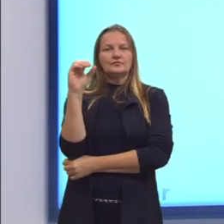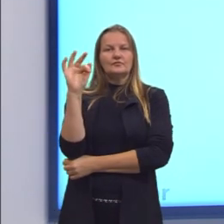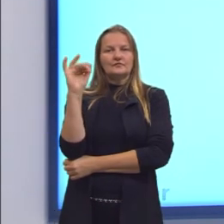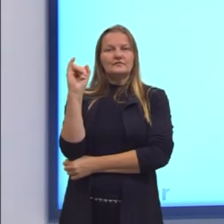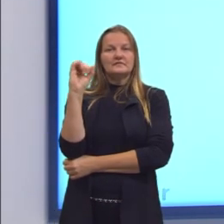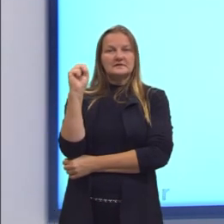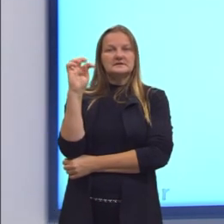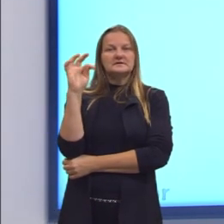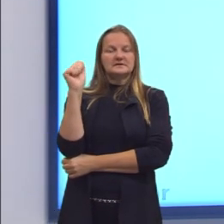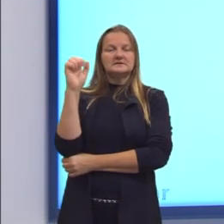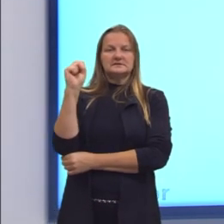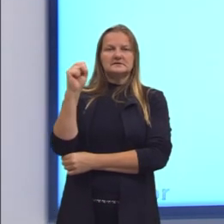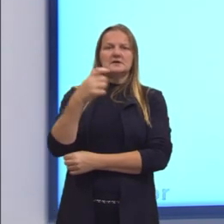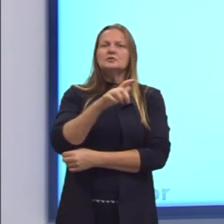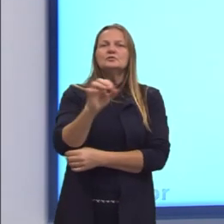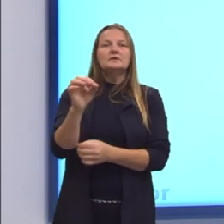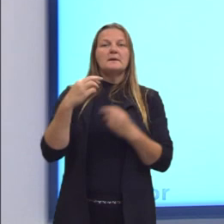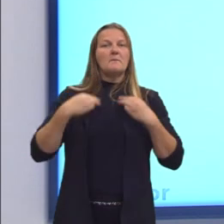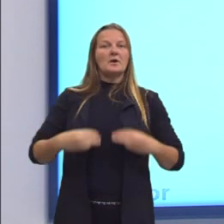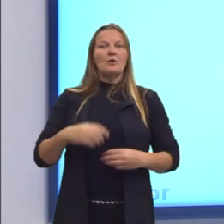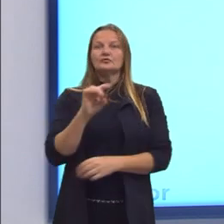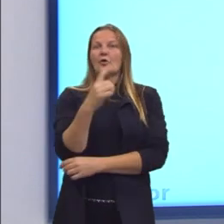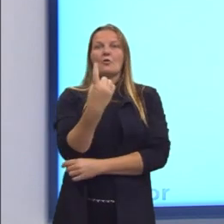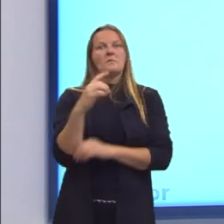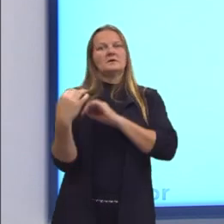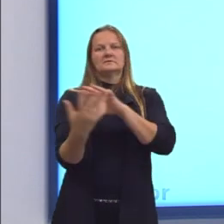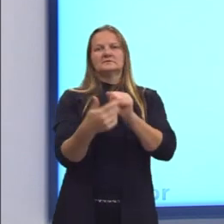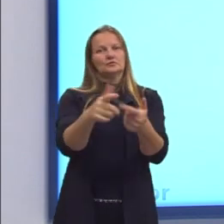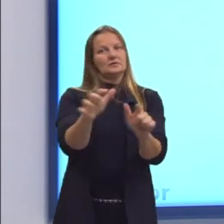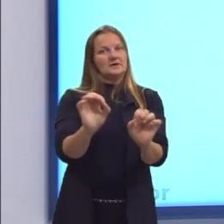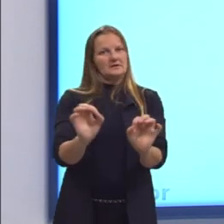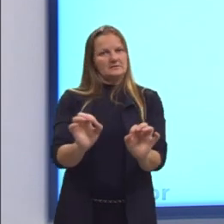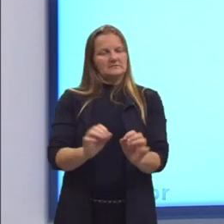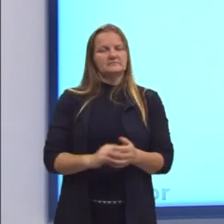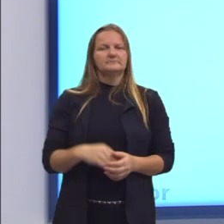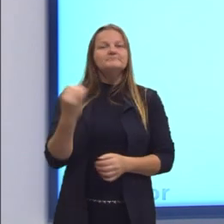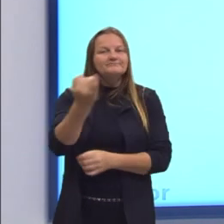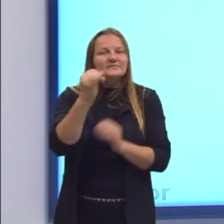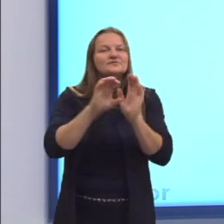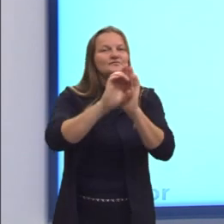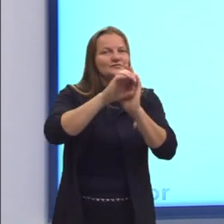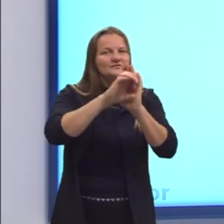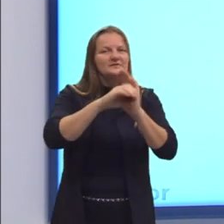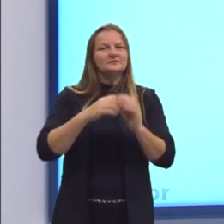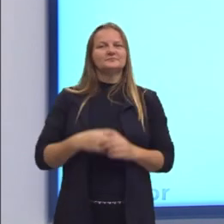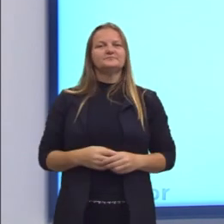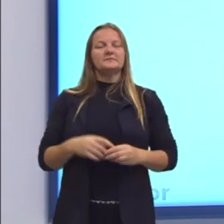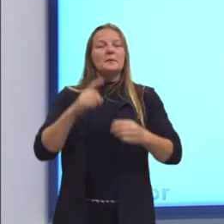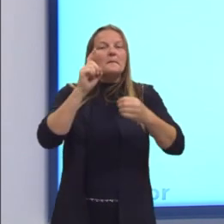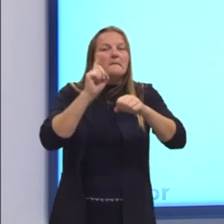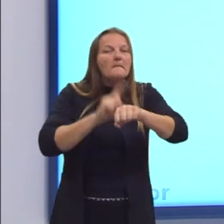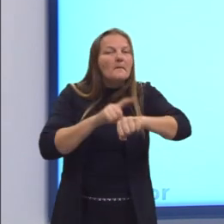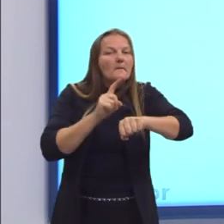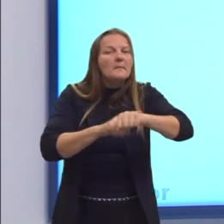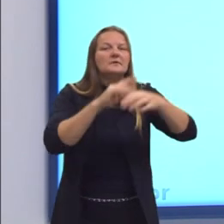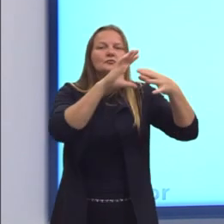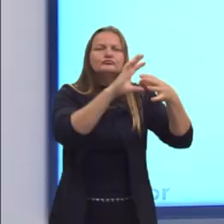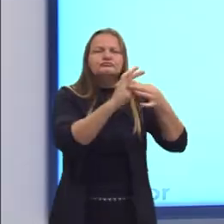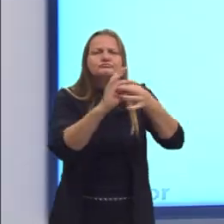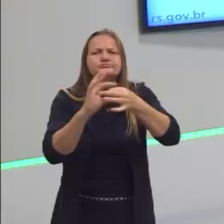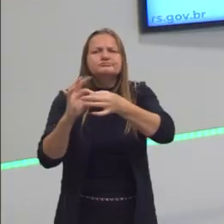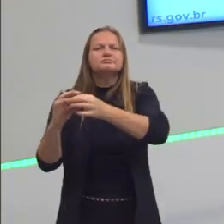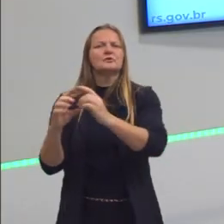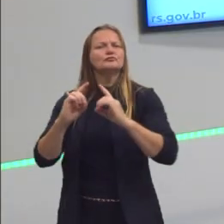sofistas não têm uma moral universal, mas a moral muito ligada de acordo com o momento, a situação, a